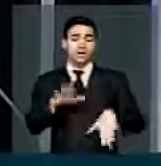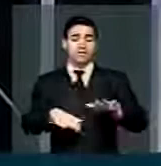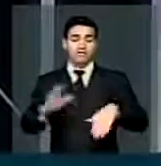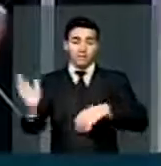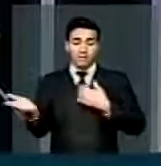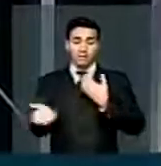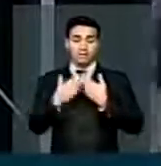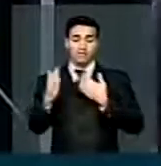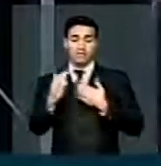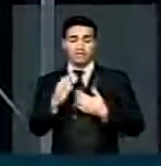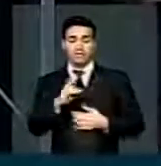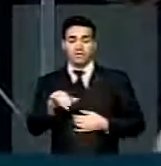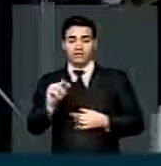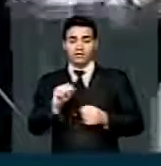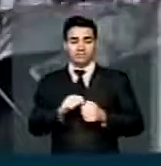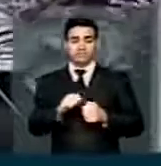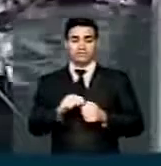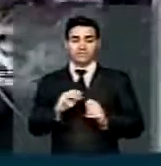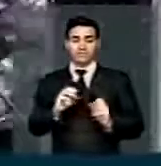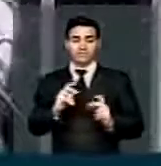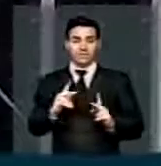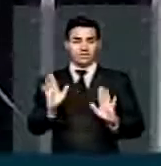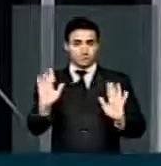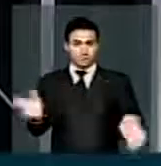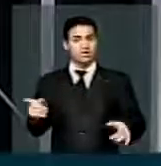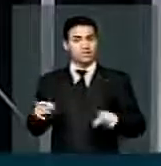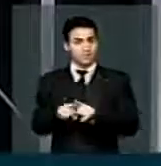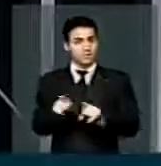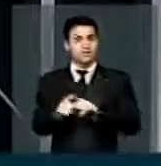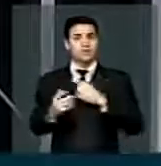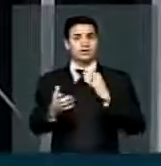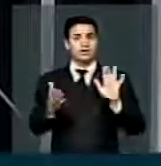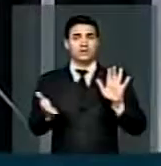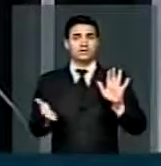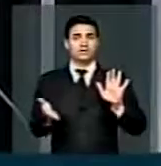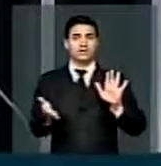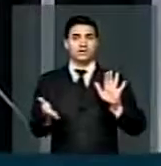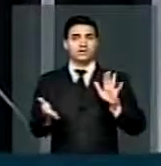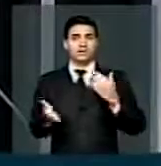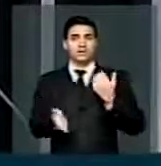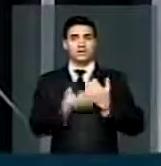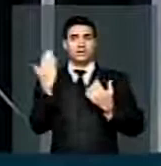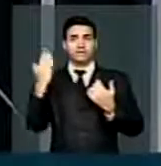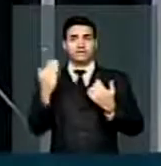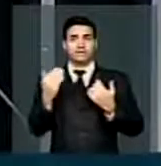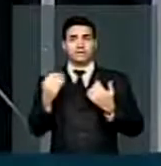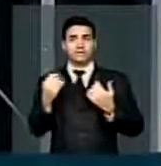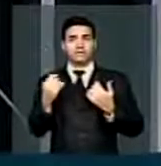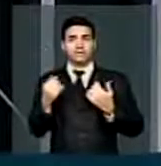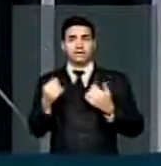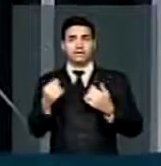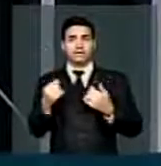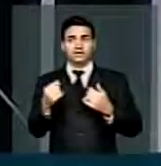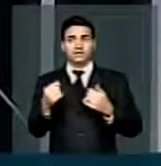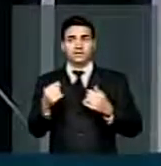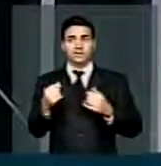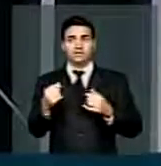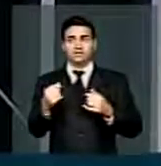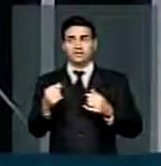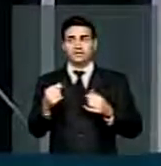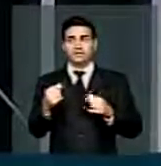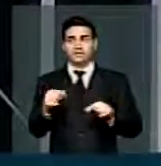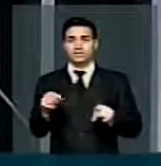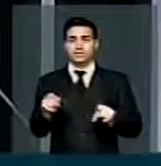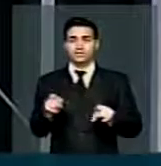palmadinha não faz mal. Eu apanhei muito, viu, deputado? Eu apanhei de cinta. Graças a Deus que eu apanhei.